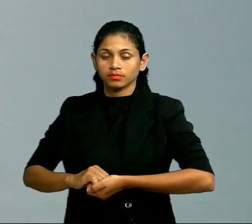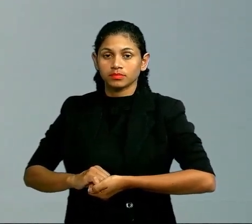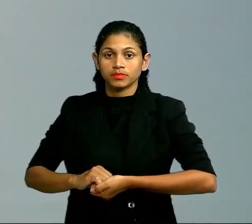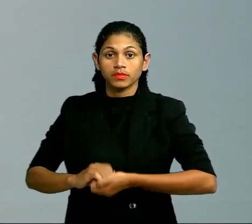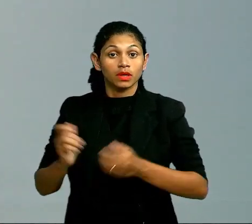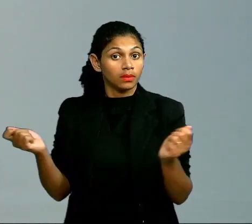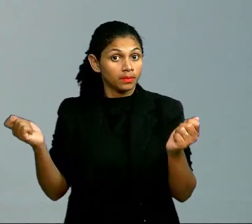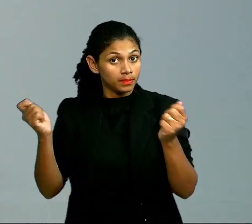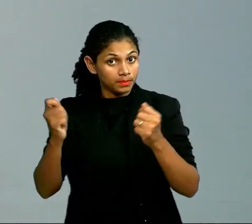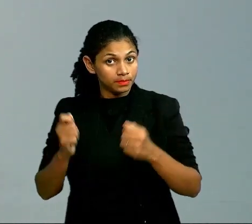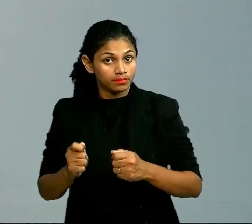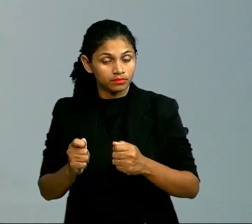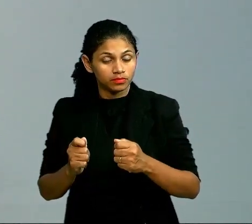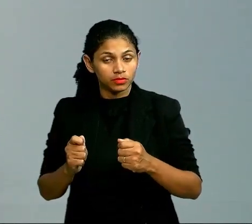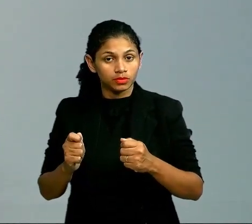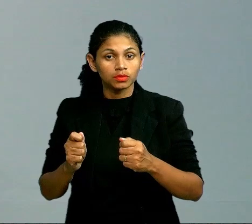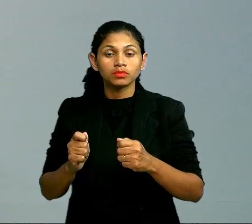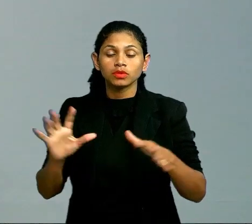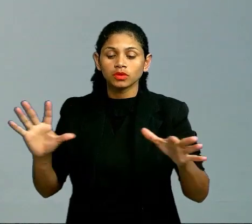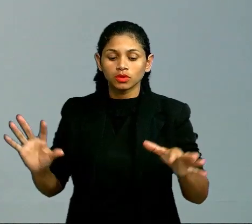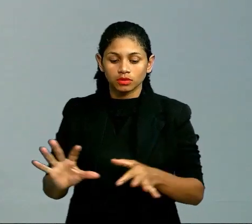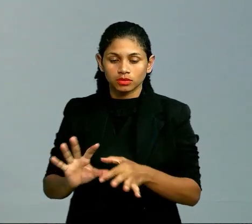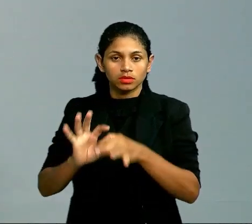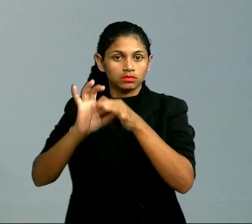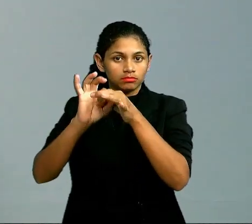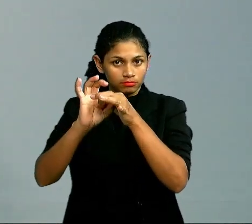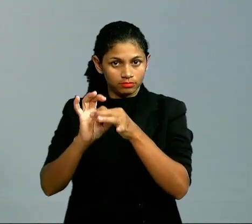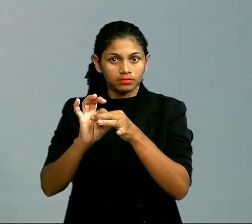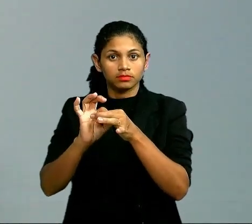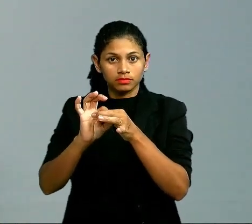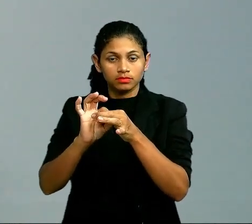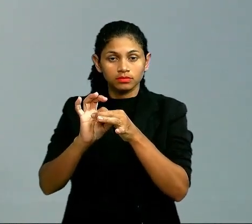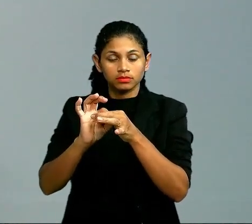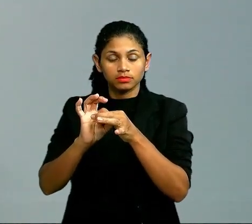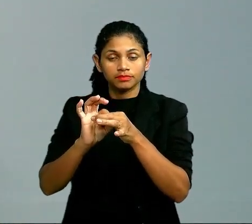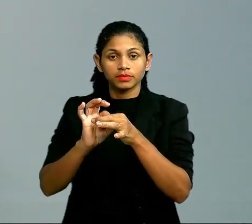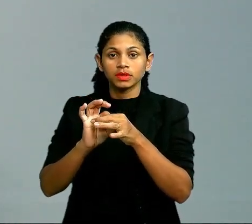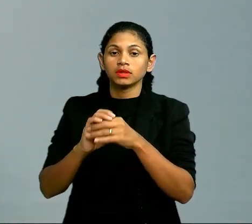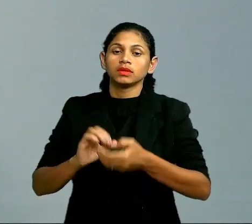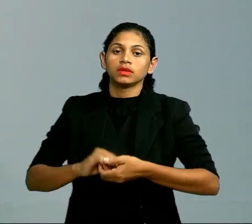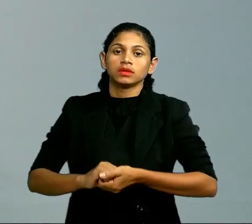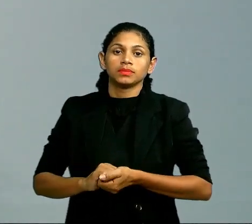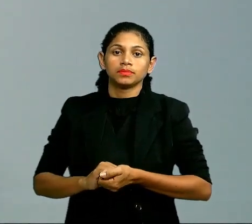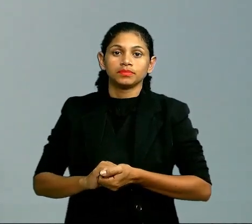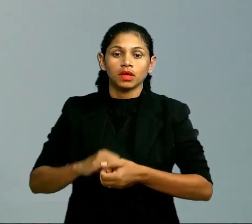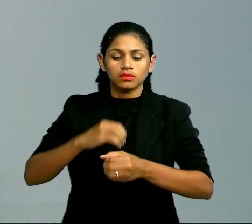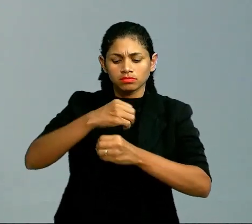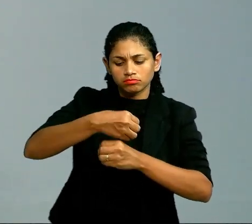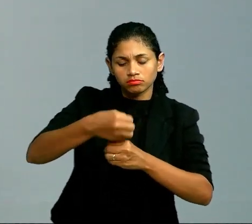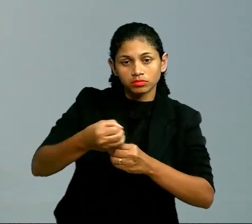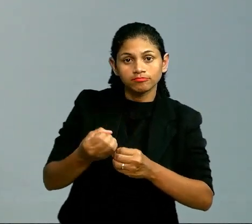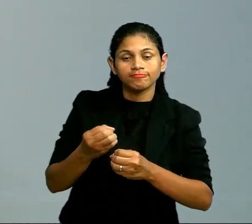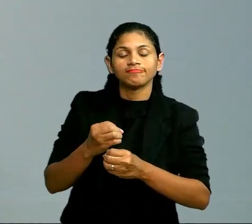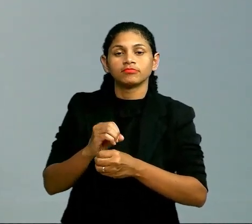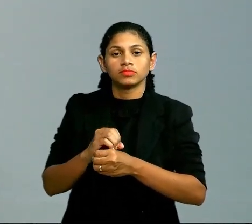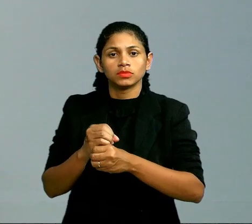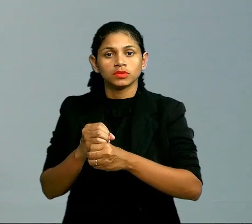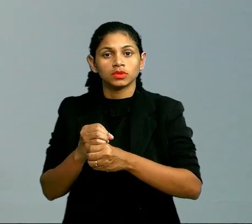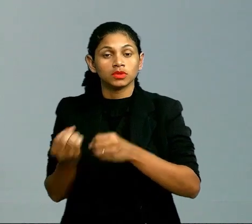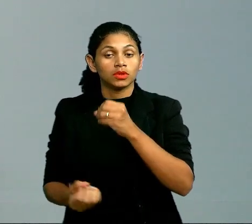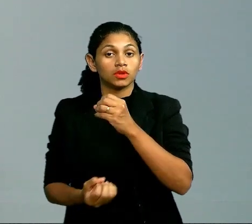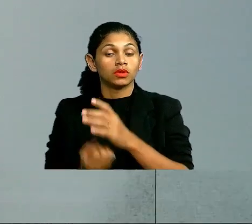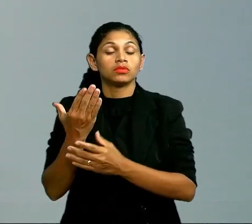possibilita a formação dos encadeamentos. Essas cadeias que são produzidas, essas moléculas de grande porte que são